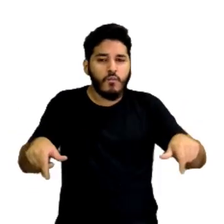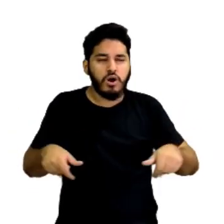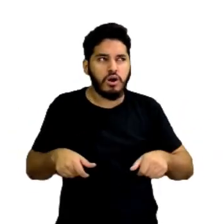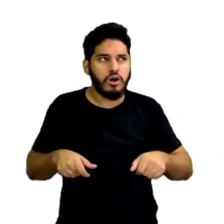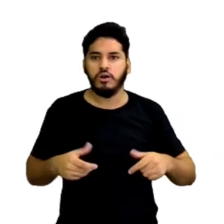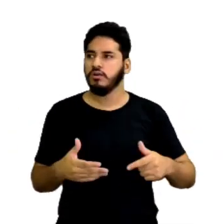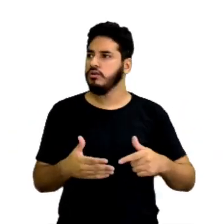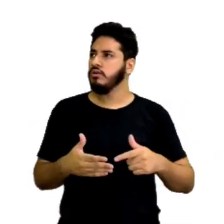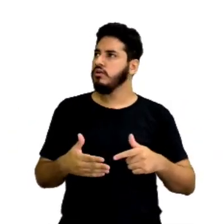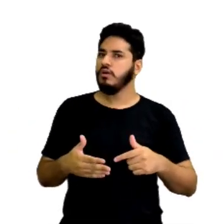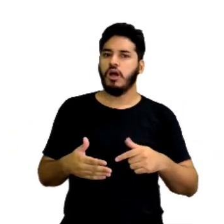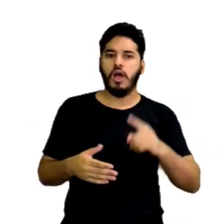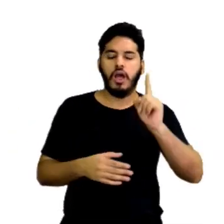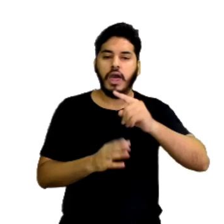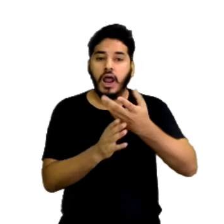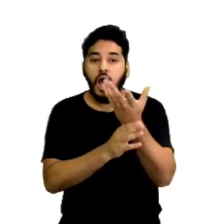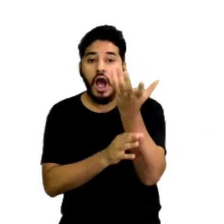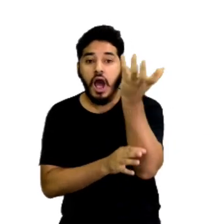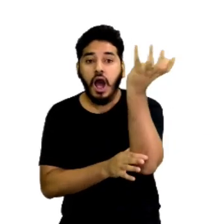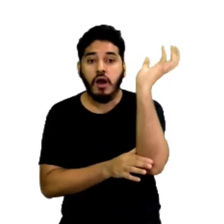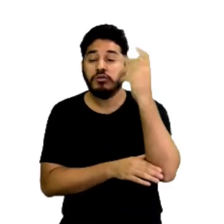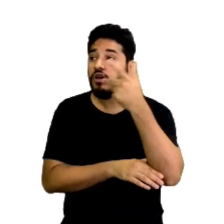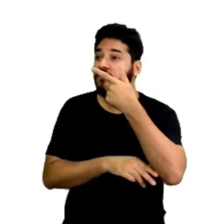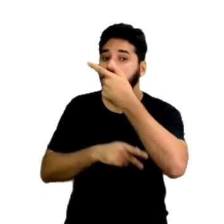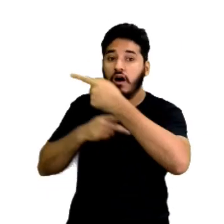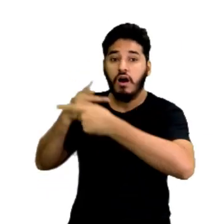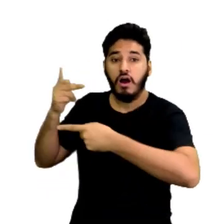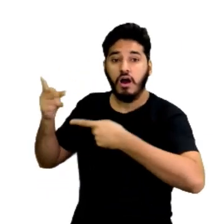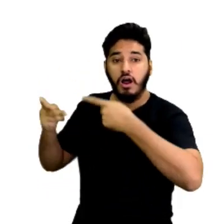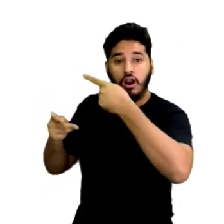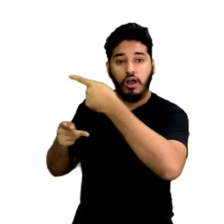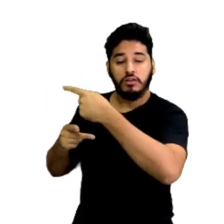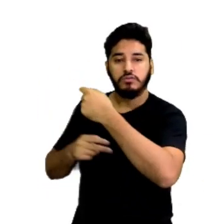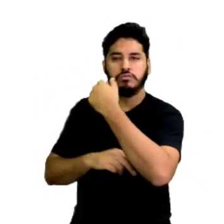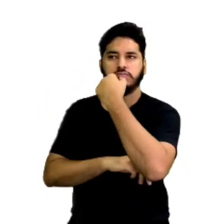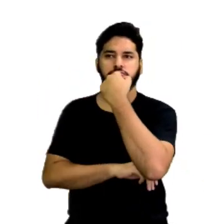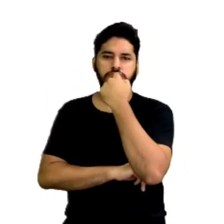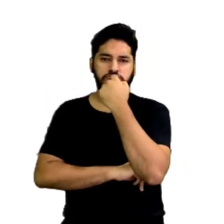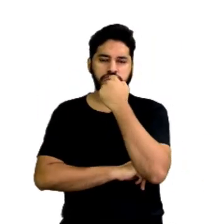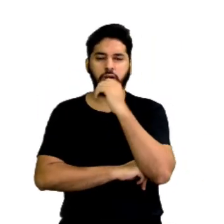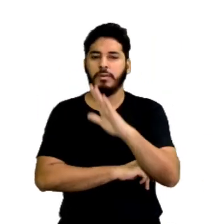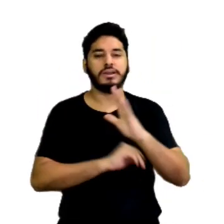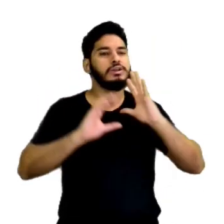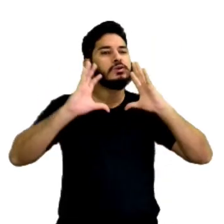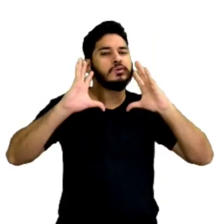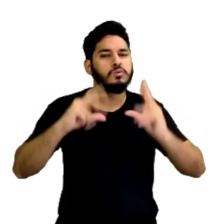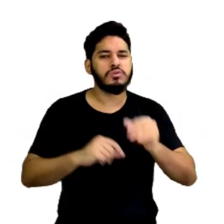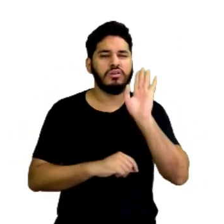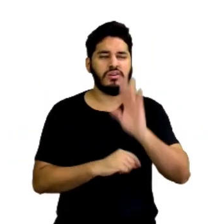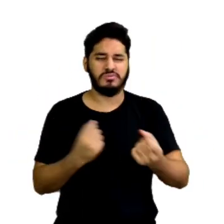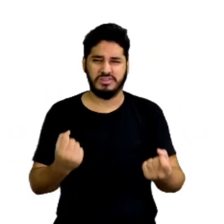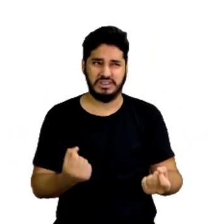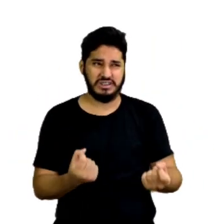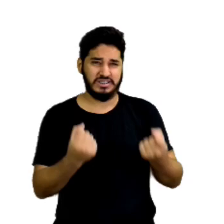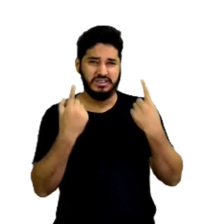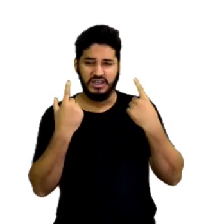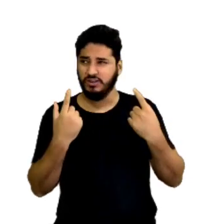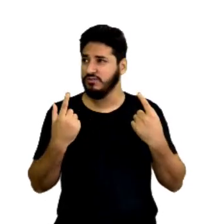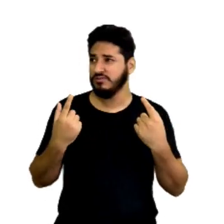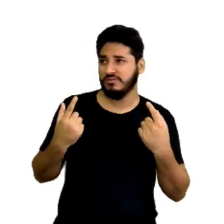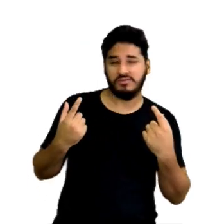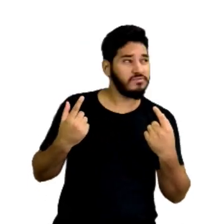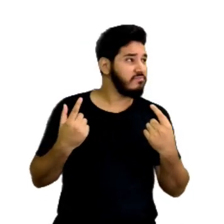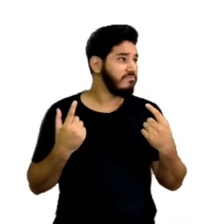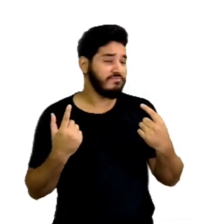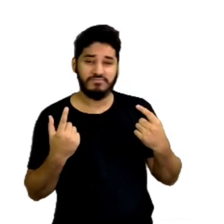Era a árvore que tinha falado. Mas tudo já estava tão esquisito em volta dela.